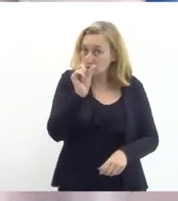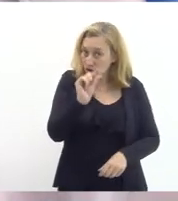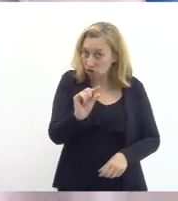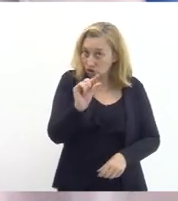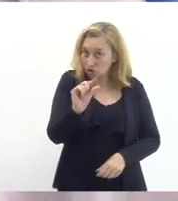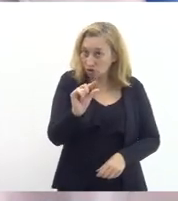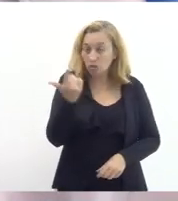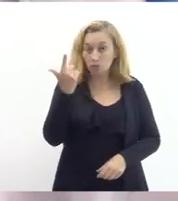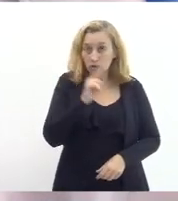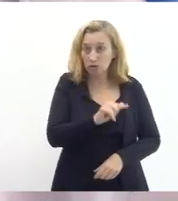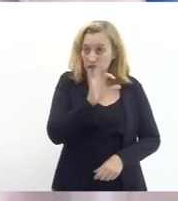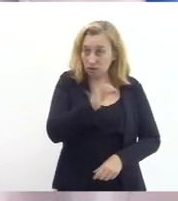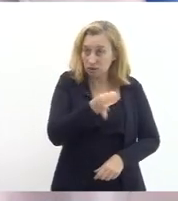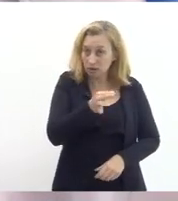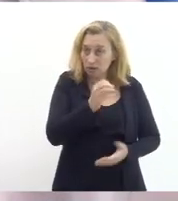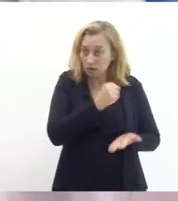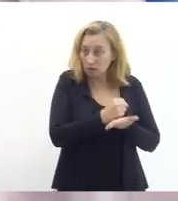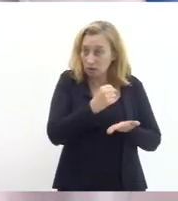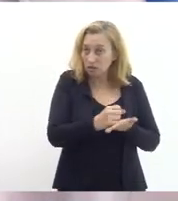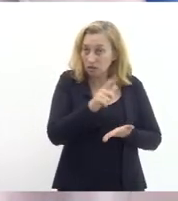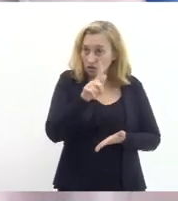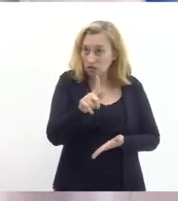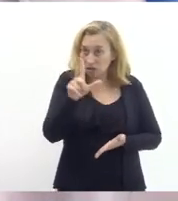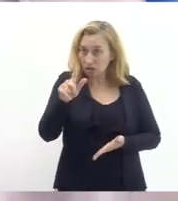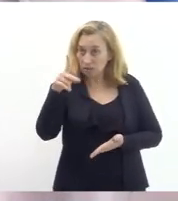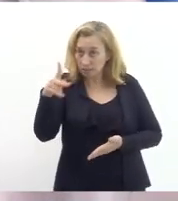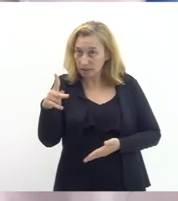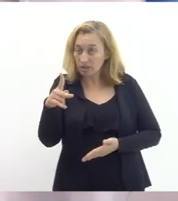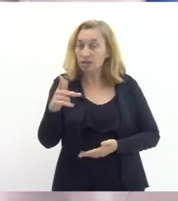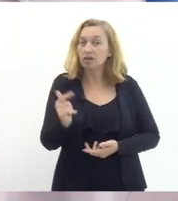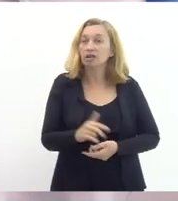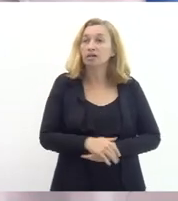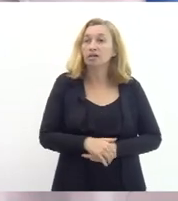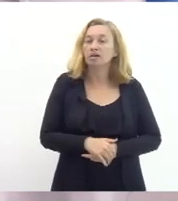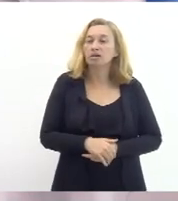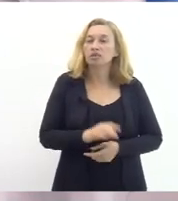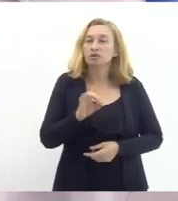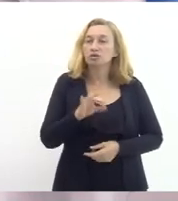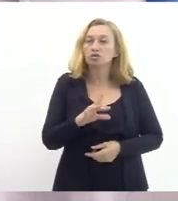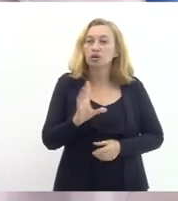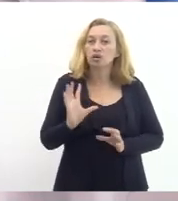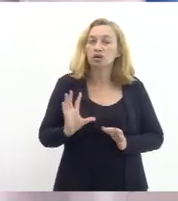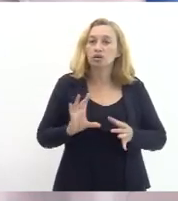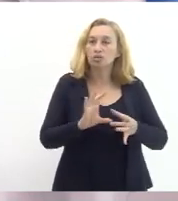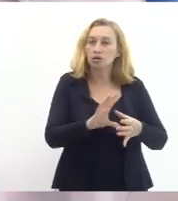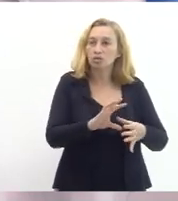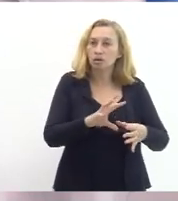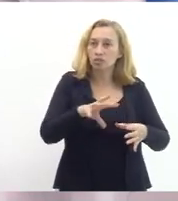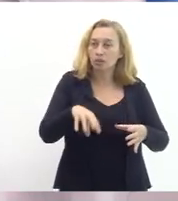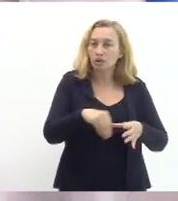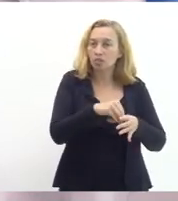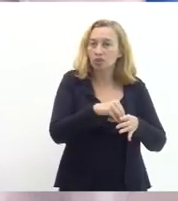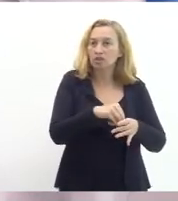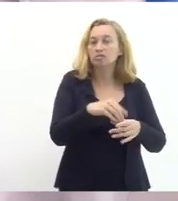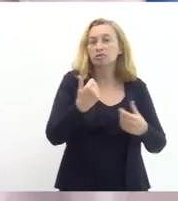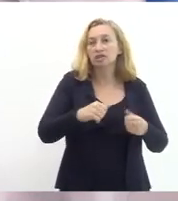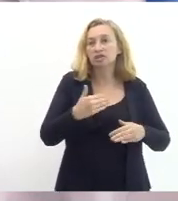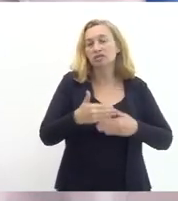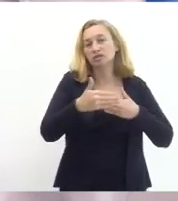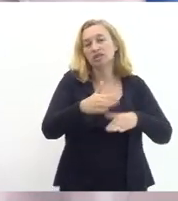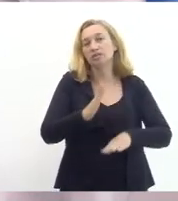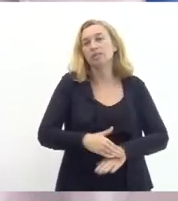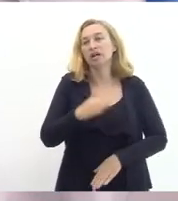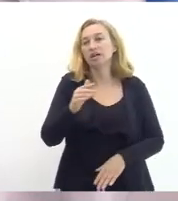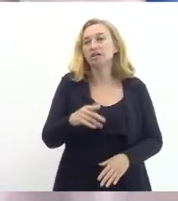de que de fato contratos e GLP sejam somente complementares a gente tem que avançar o máximo que a gente